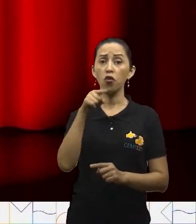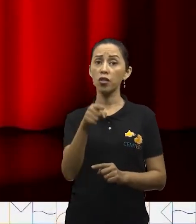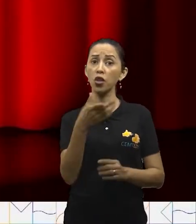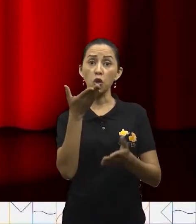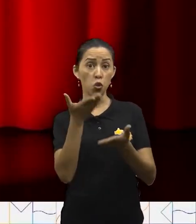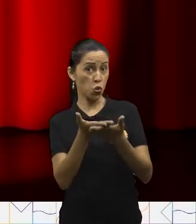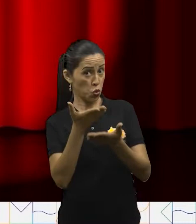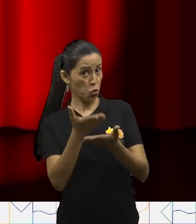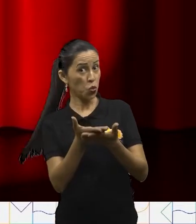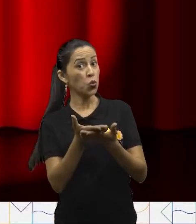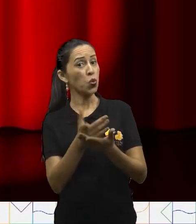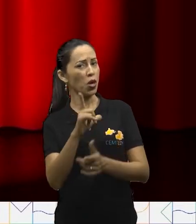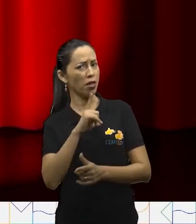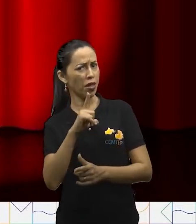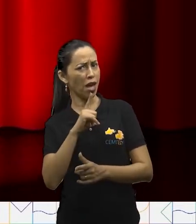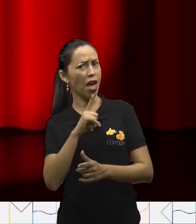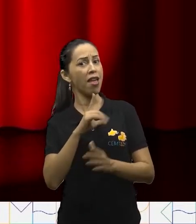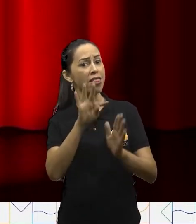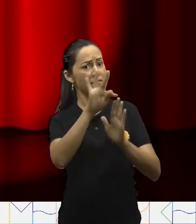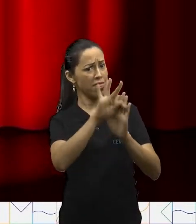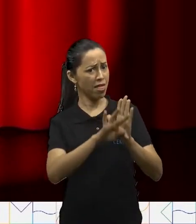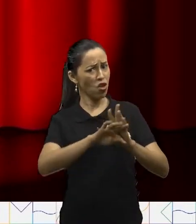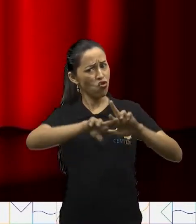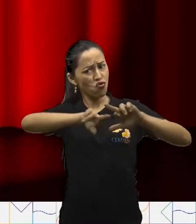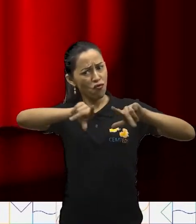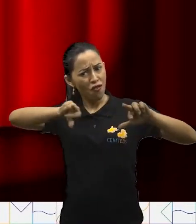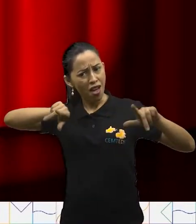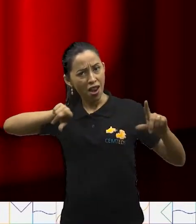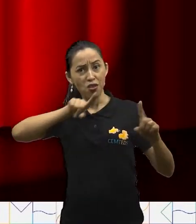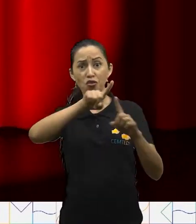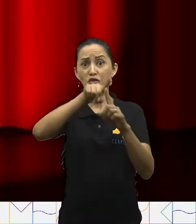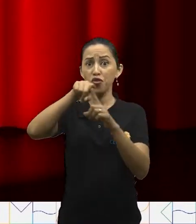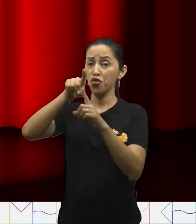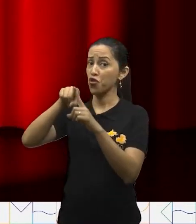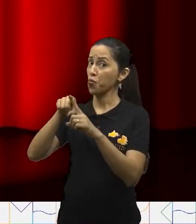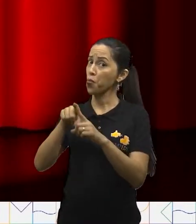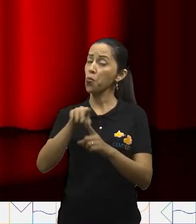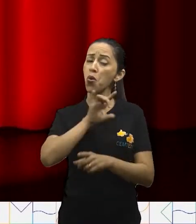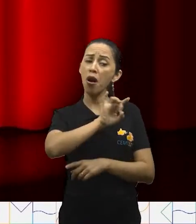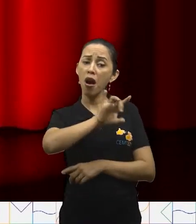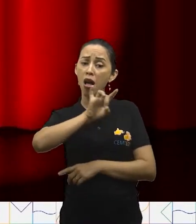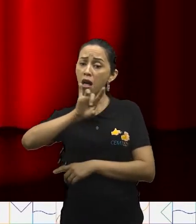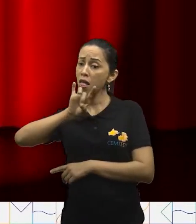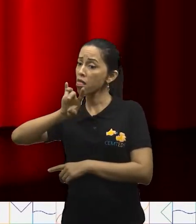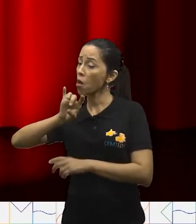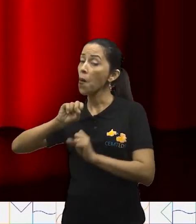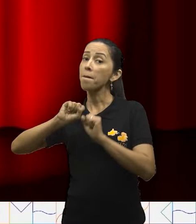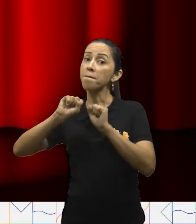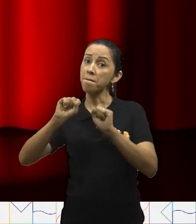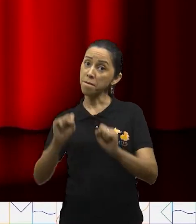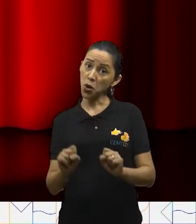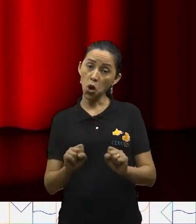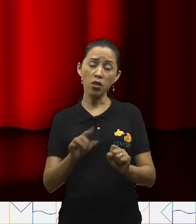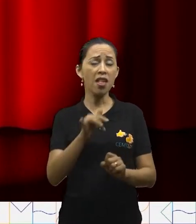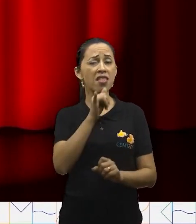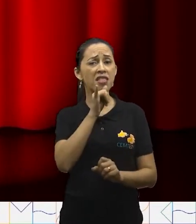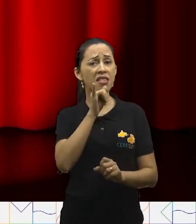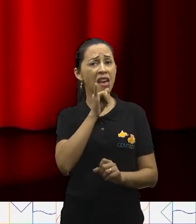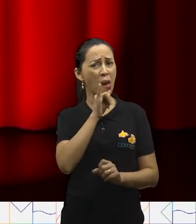existem diferentes tipos de textos. Cada um deles pode nos transmitir tristeza,